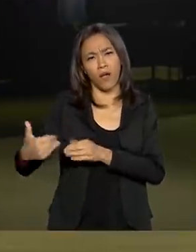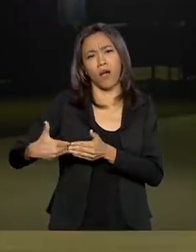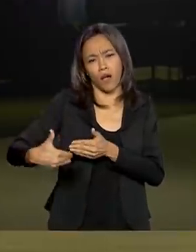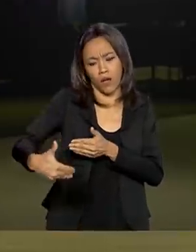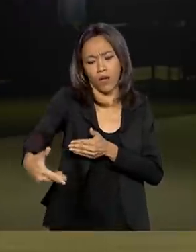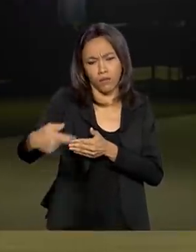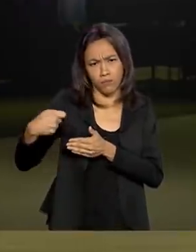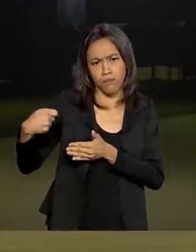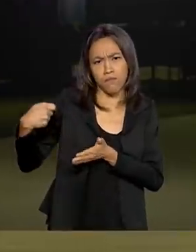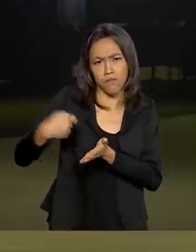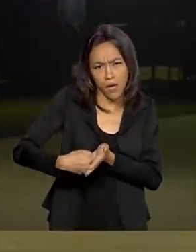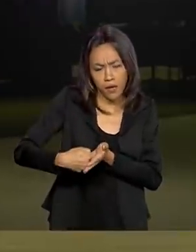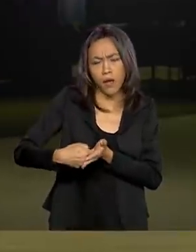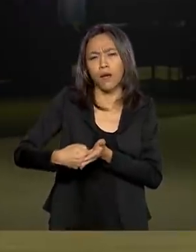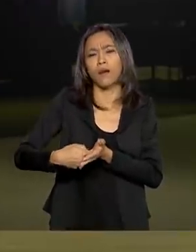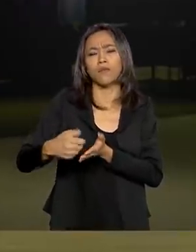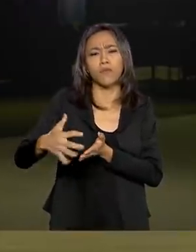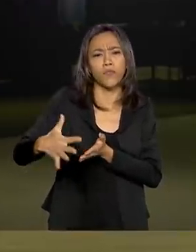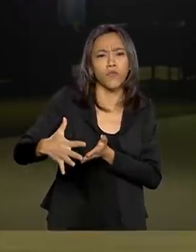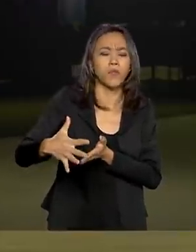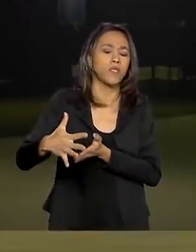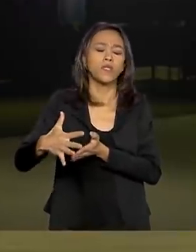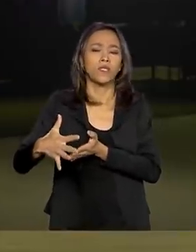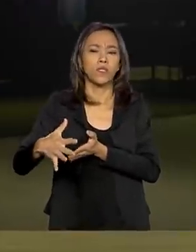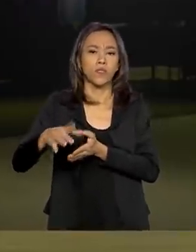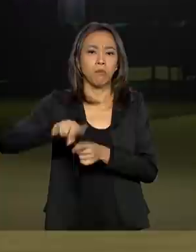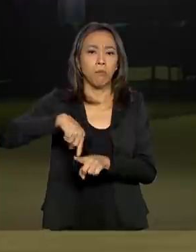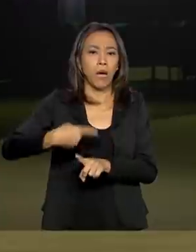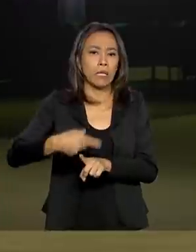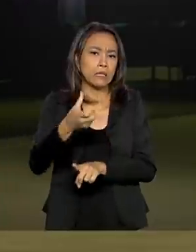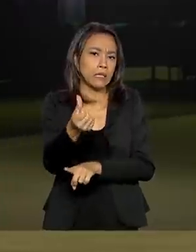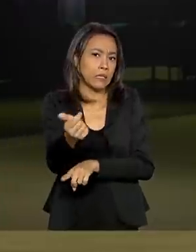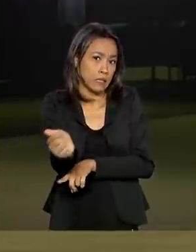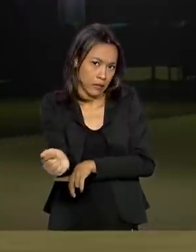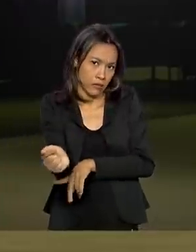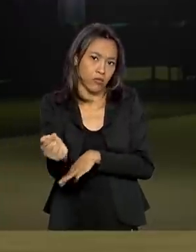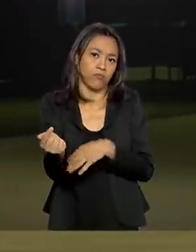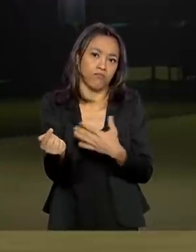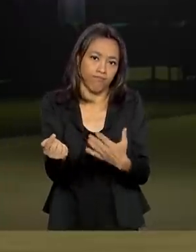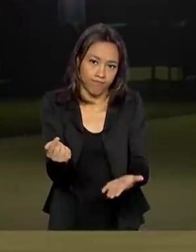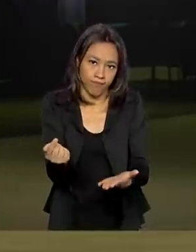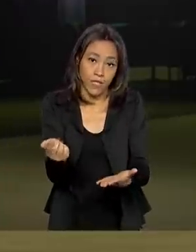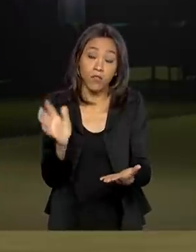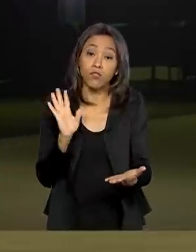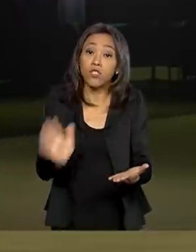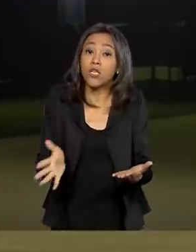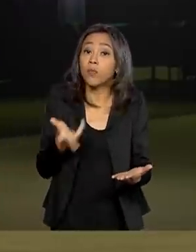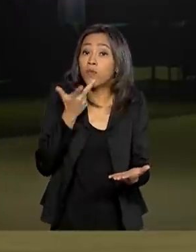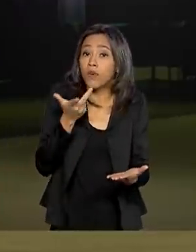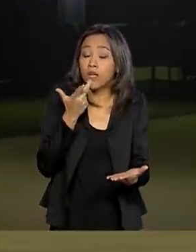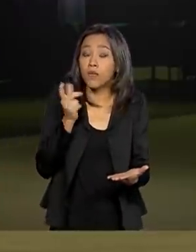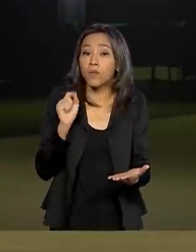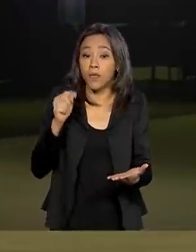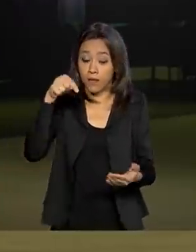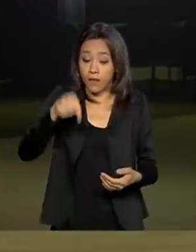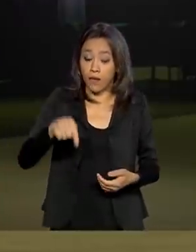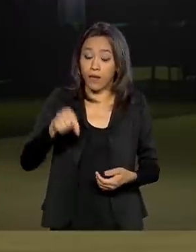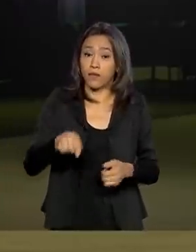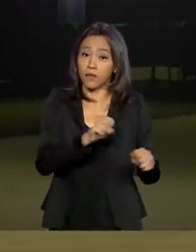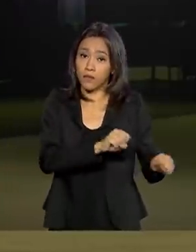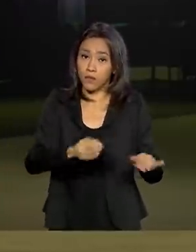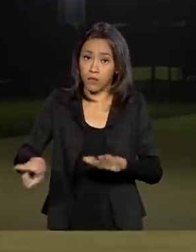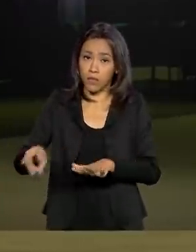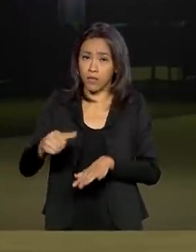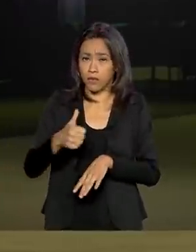muito provavelmente, mais uns 6 a 7. Então, aí nós já estamos falando, essa semana, em